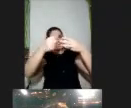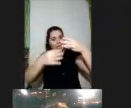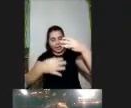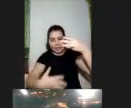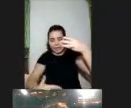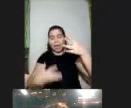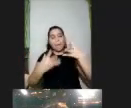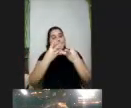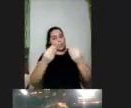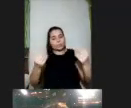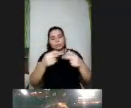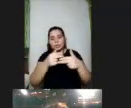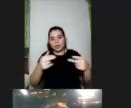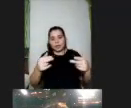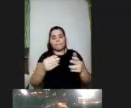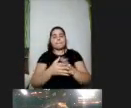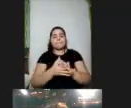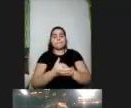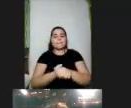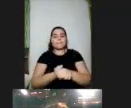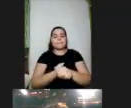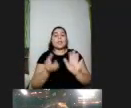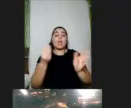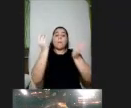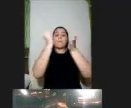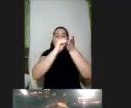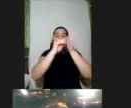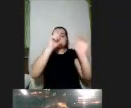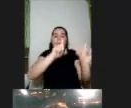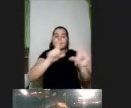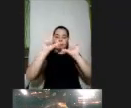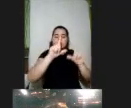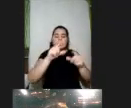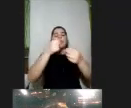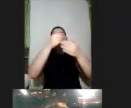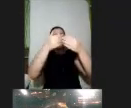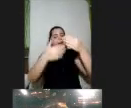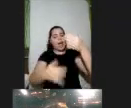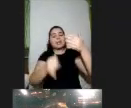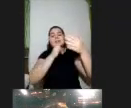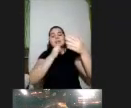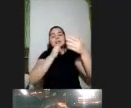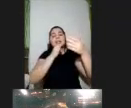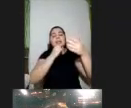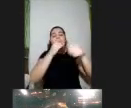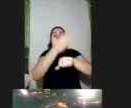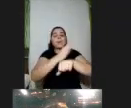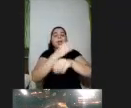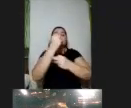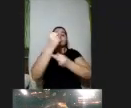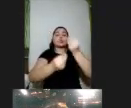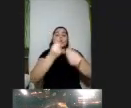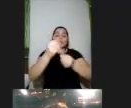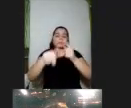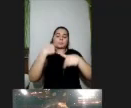como ela vai ficar disponível para vocês eu deixei aqui que são exemplos práticos de como é que a gente pode trabalhar